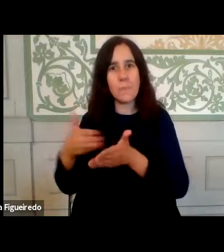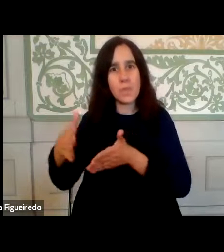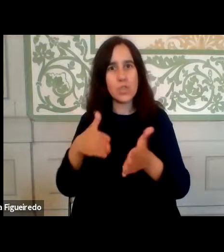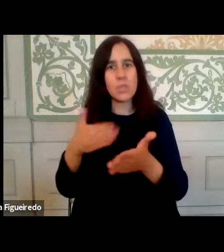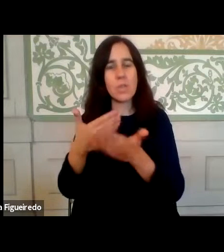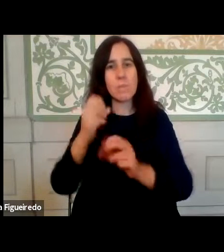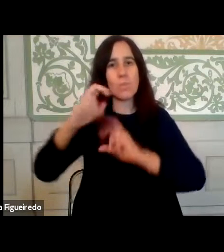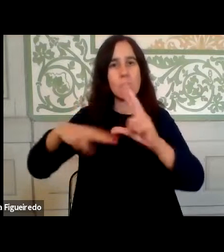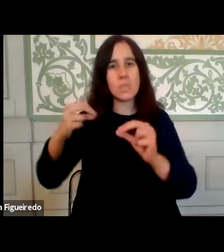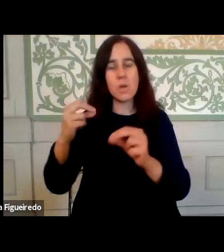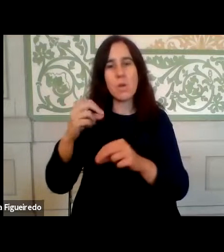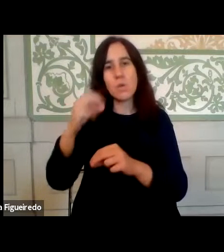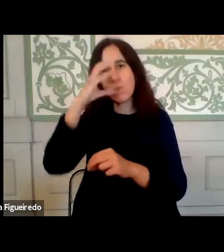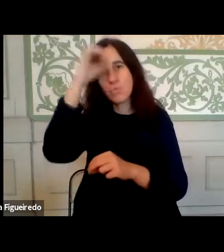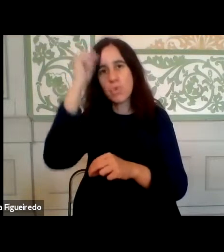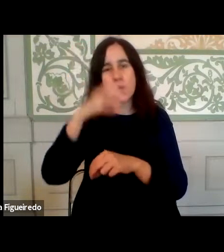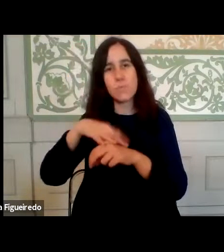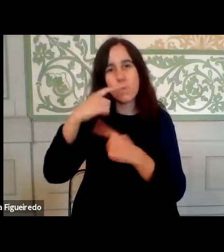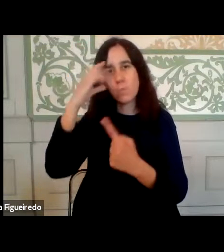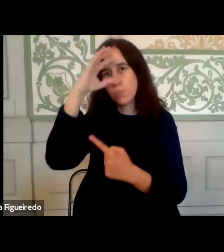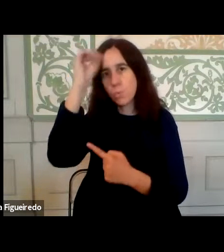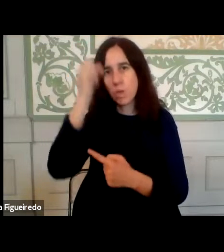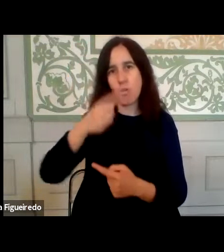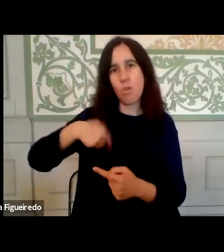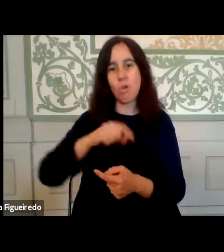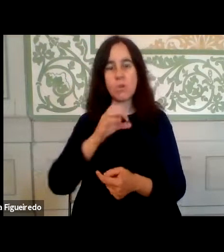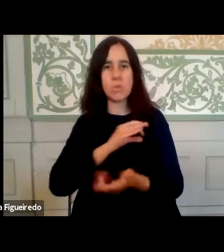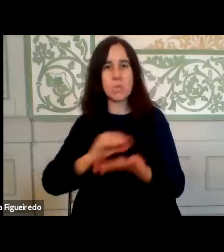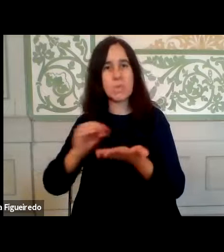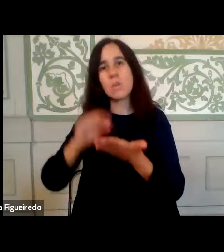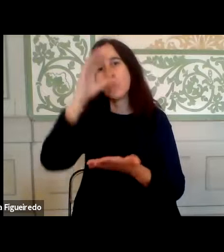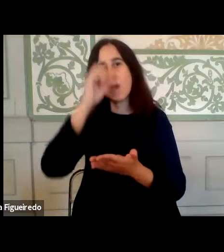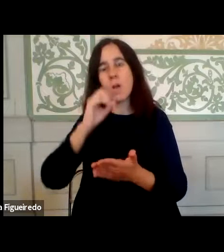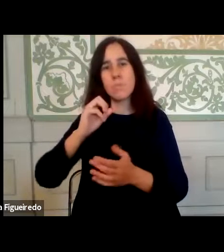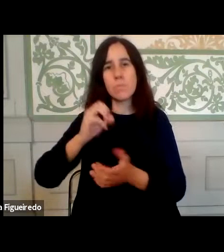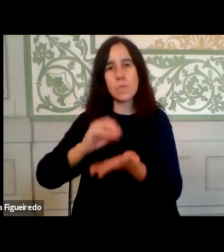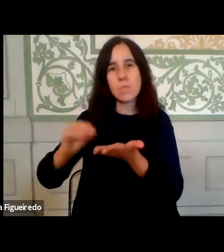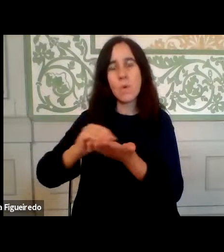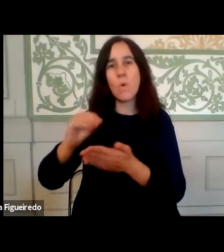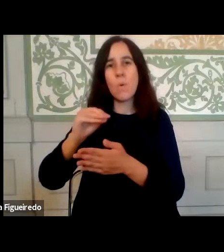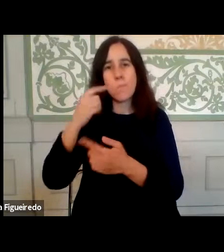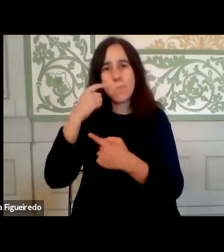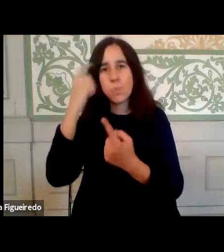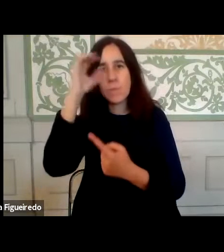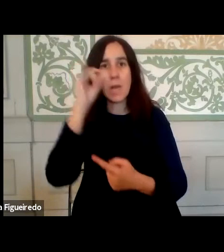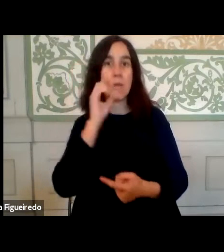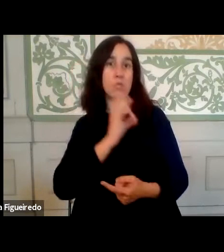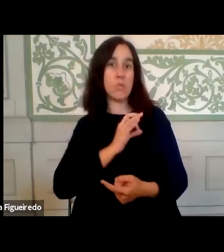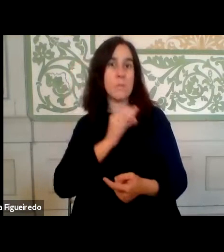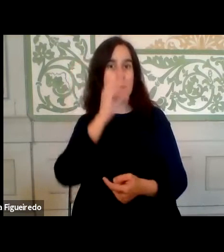modernização do Estado e da Administração Pública, que nós, o Sr. Secretário do Estado da Administração Pública, o próprio e Sra. Ministra, que,